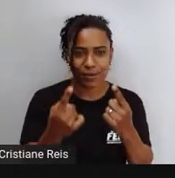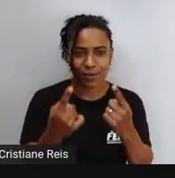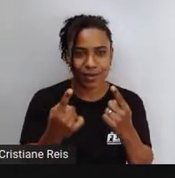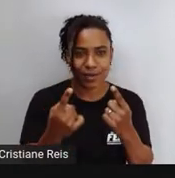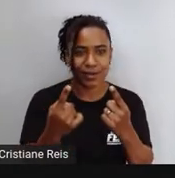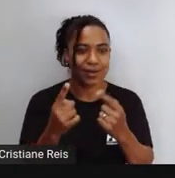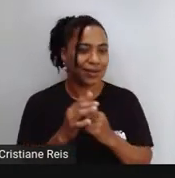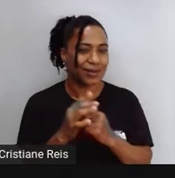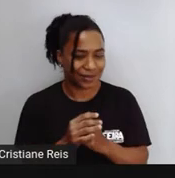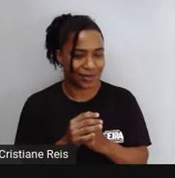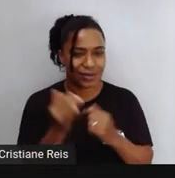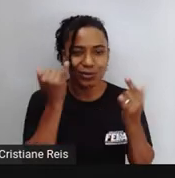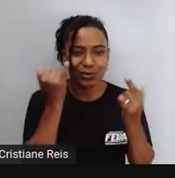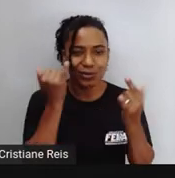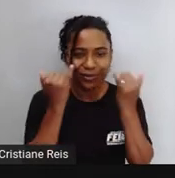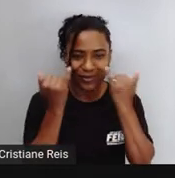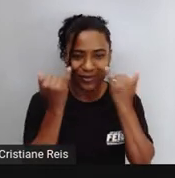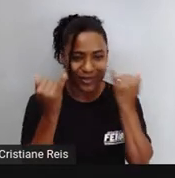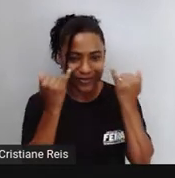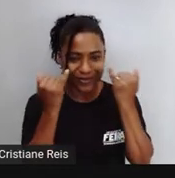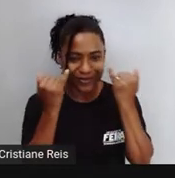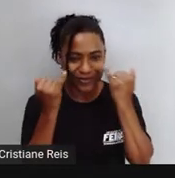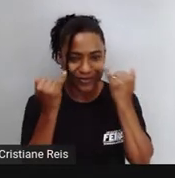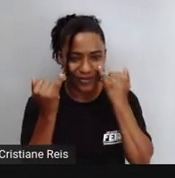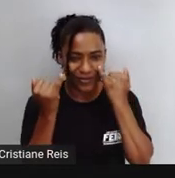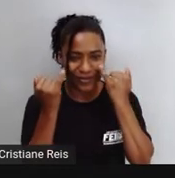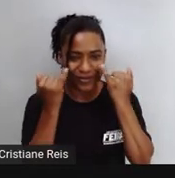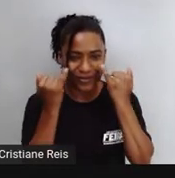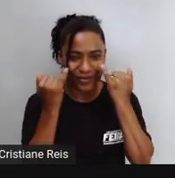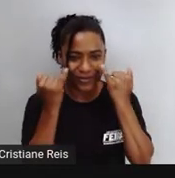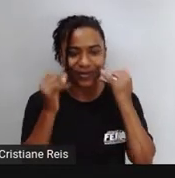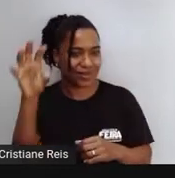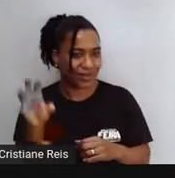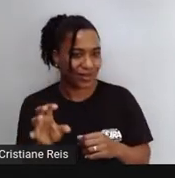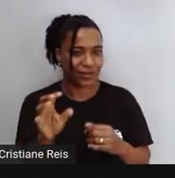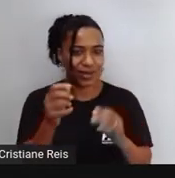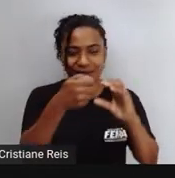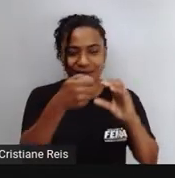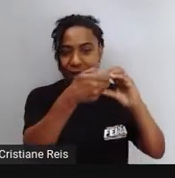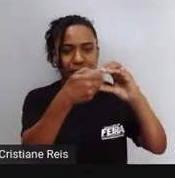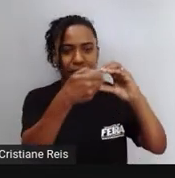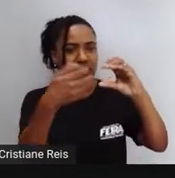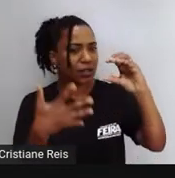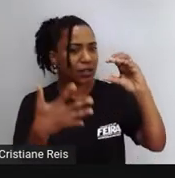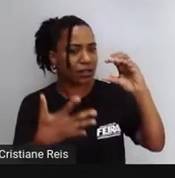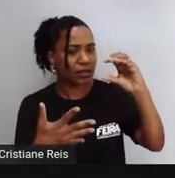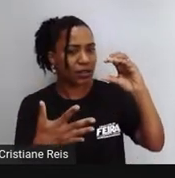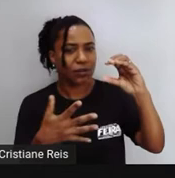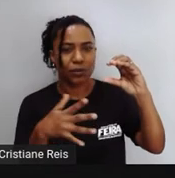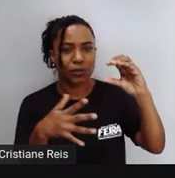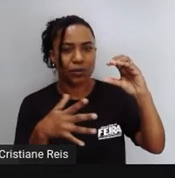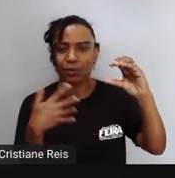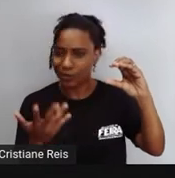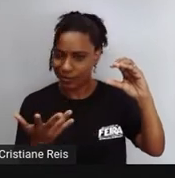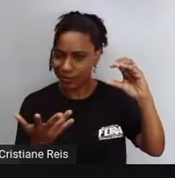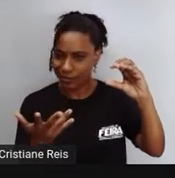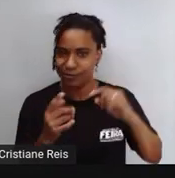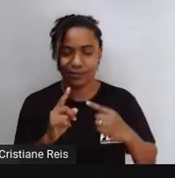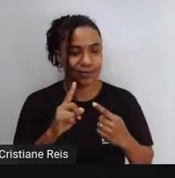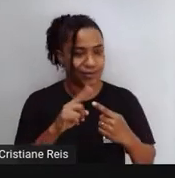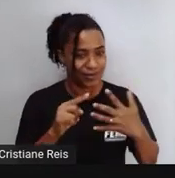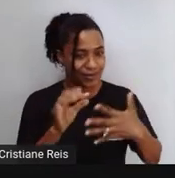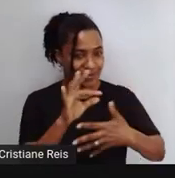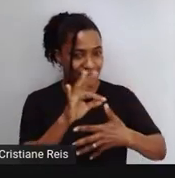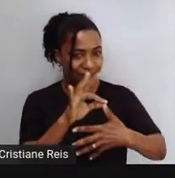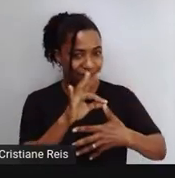infográficos, né? Na verdade, quais os aspectos que o caracteriza? Short sentences É